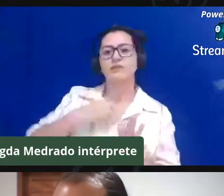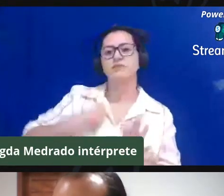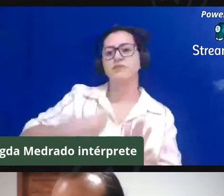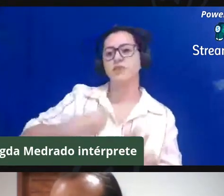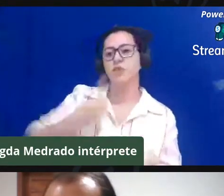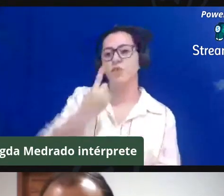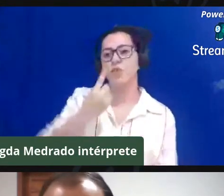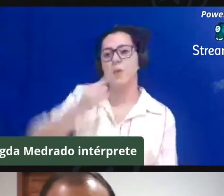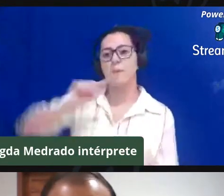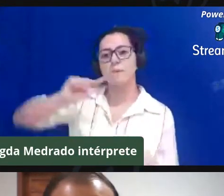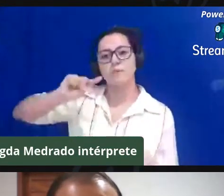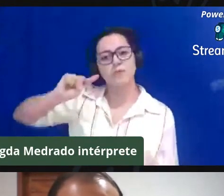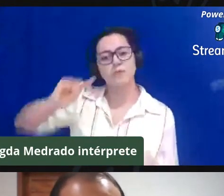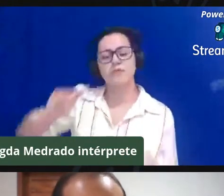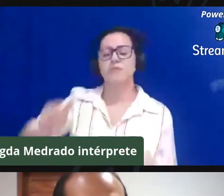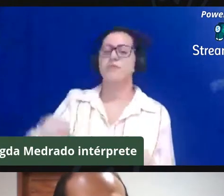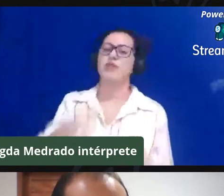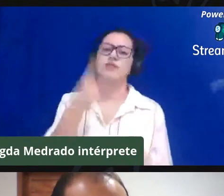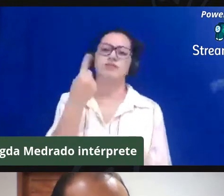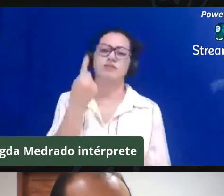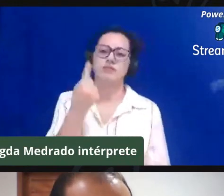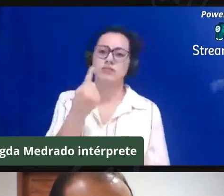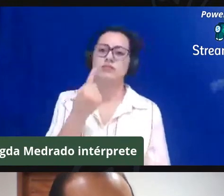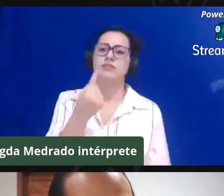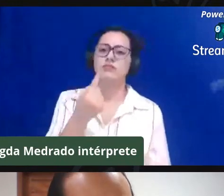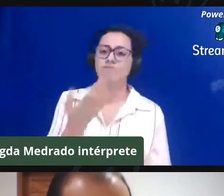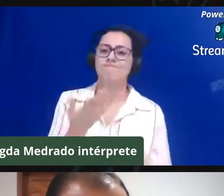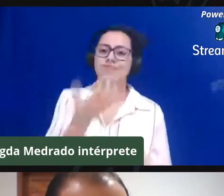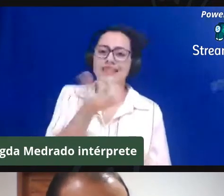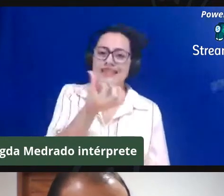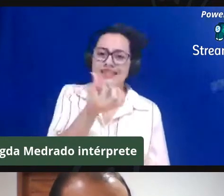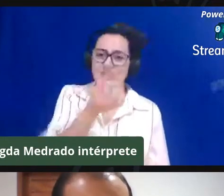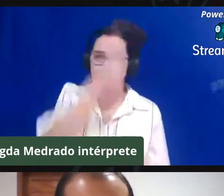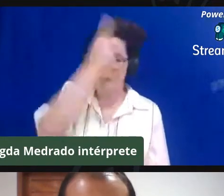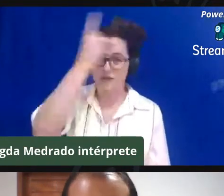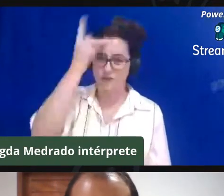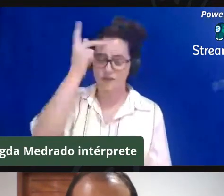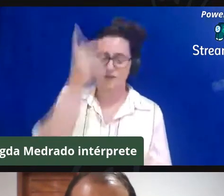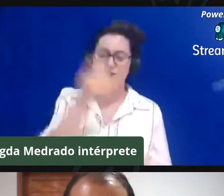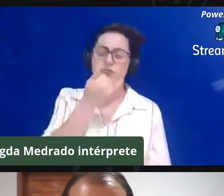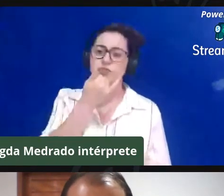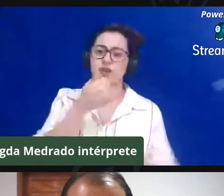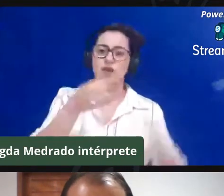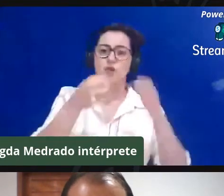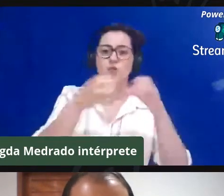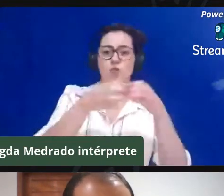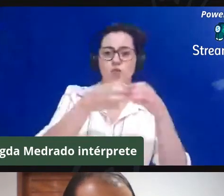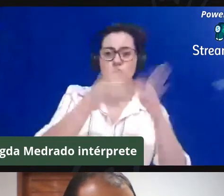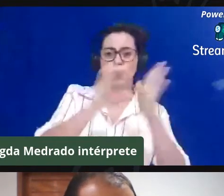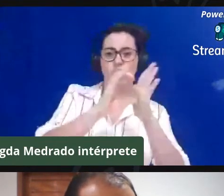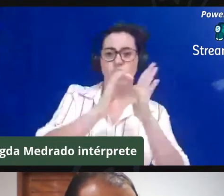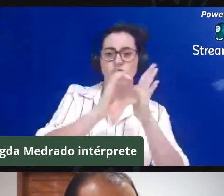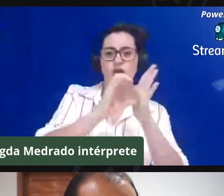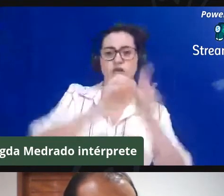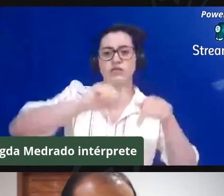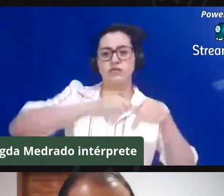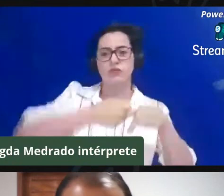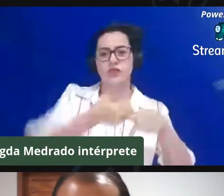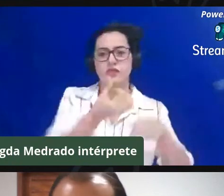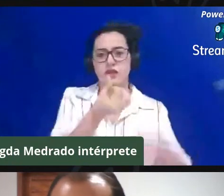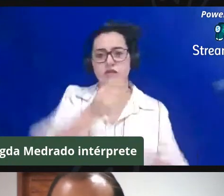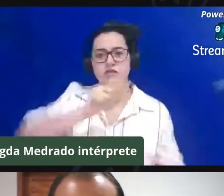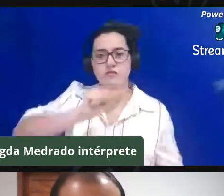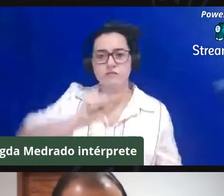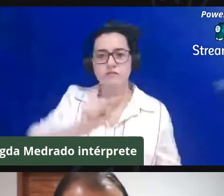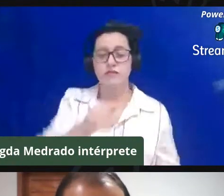trouxe um dado muito importante, são seis mil comunidades quilombolas no Brasil e apenas metade